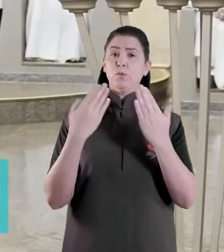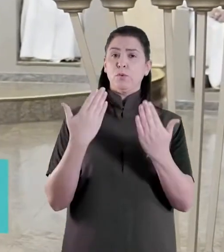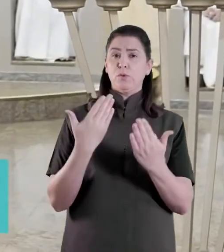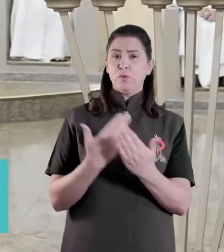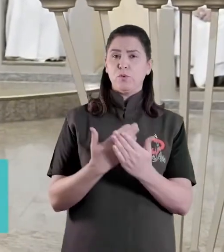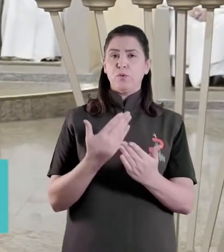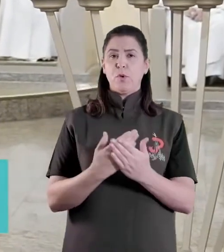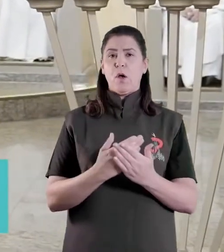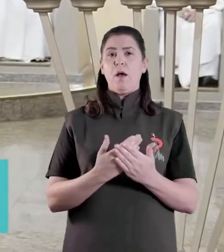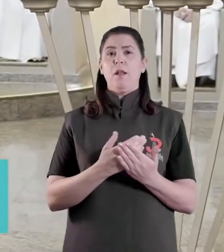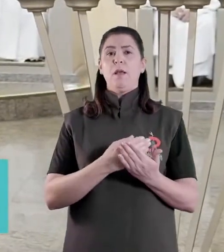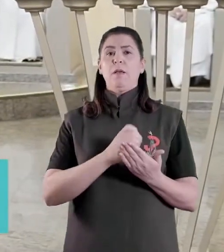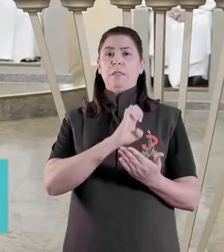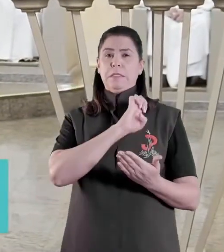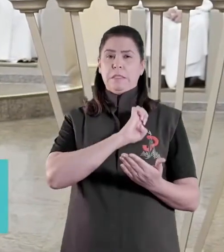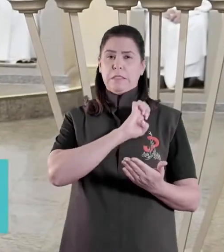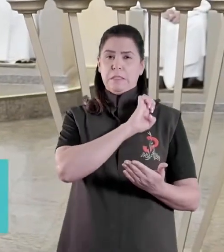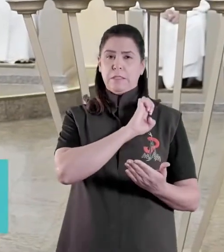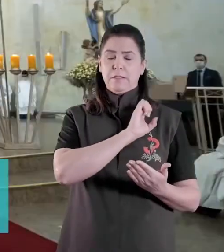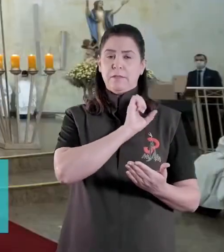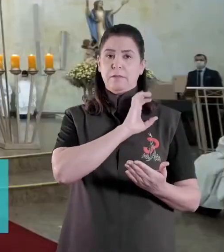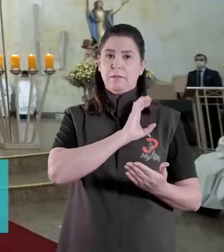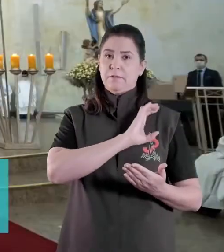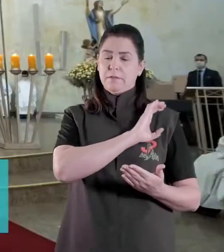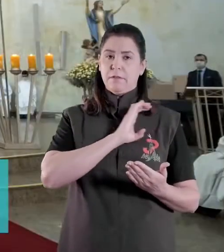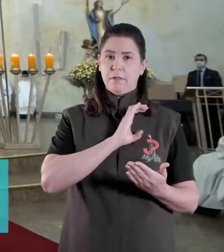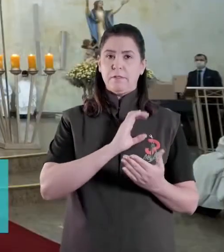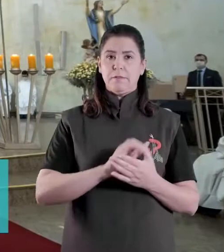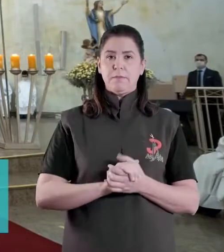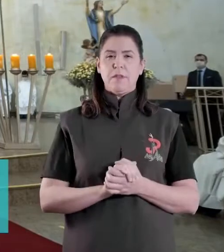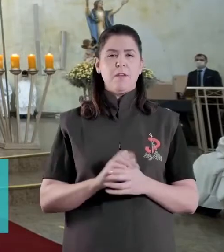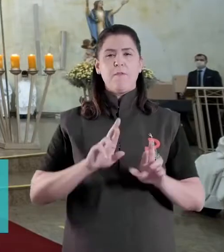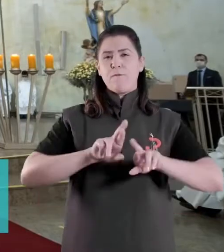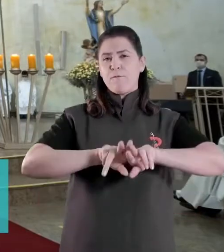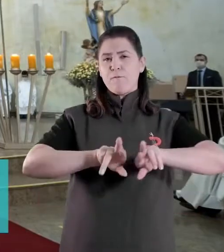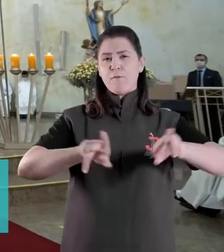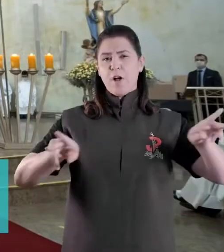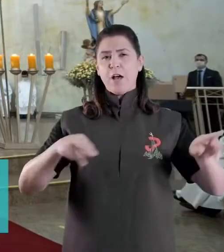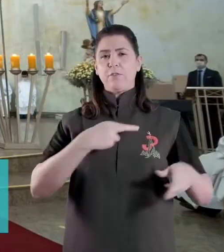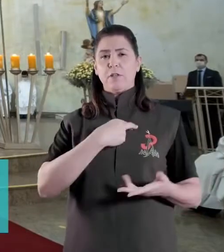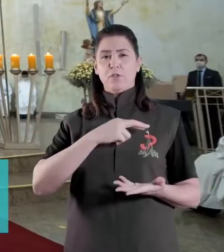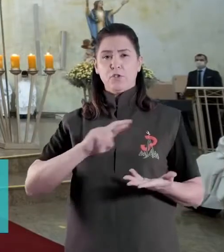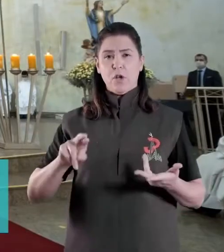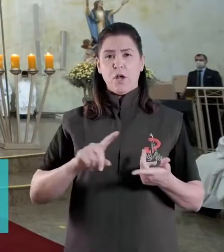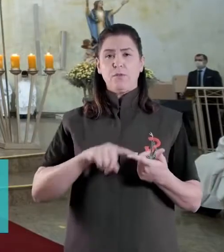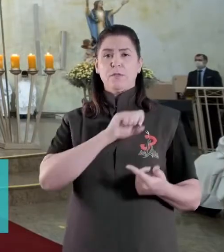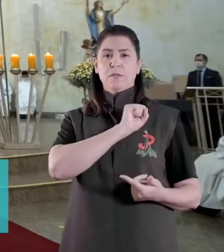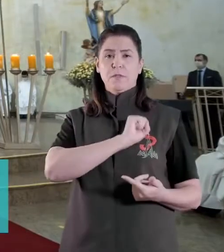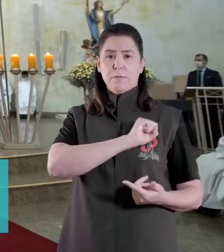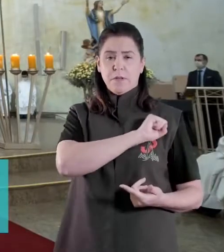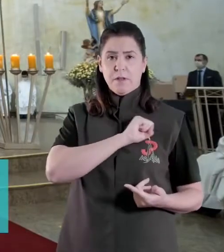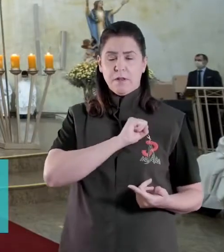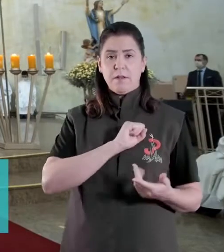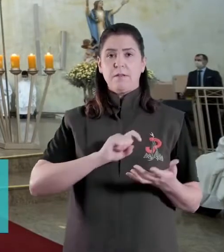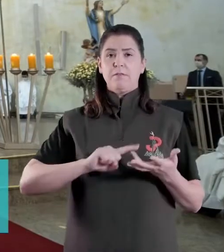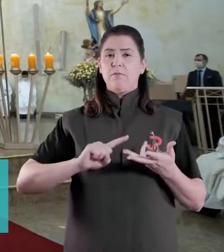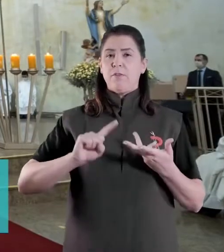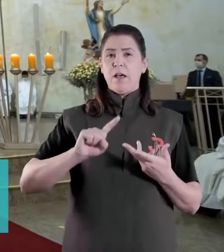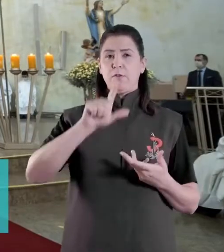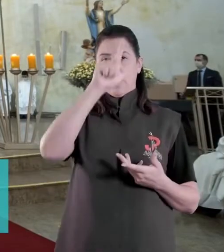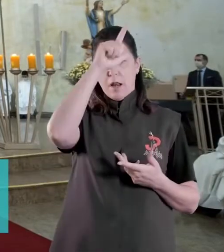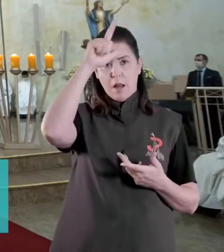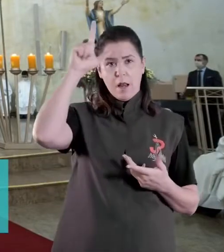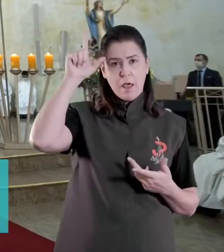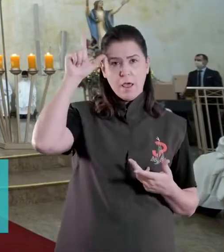de Sacerdotes, de Áconos, Religiosos, Seminaristas, de Leigos,